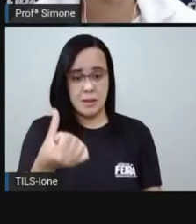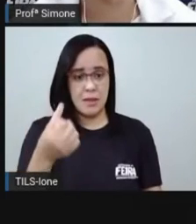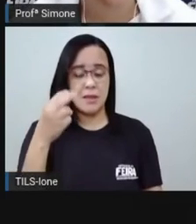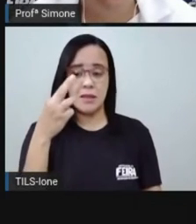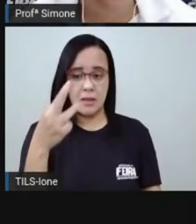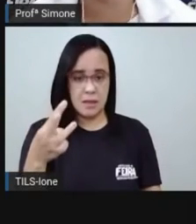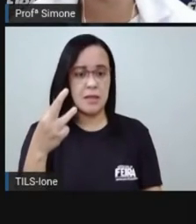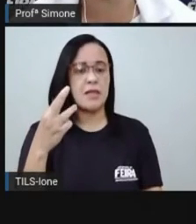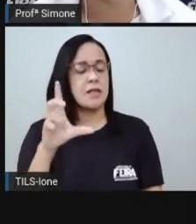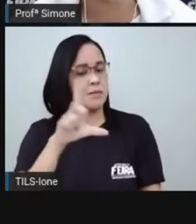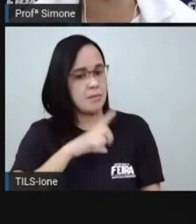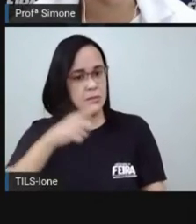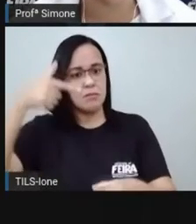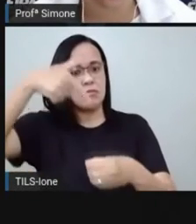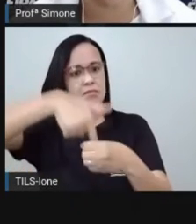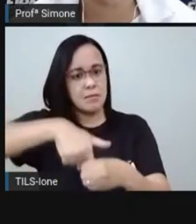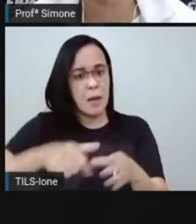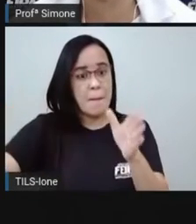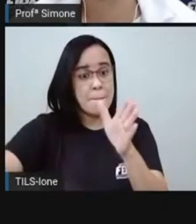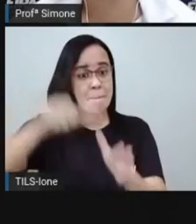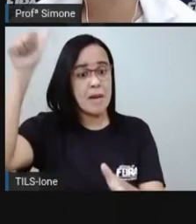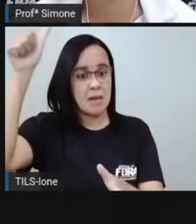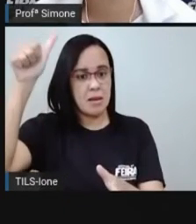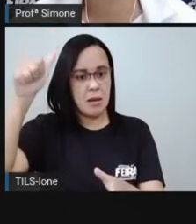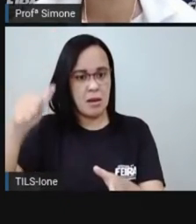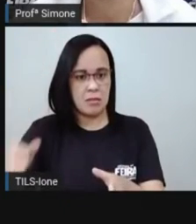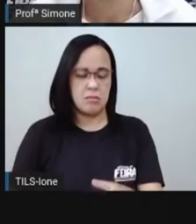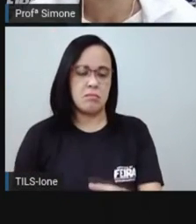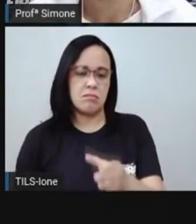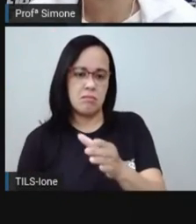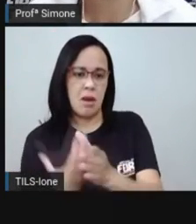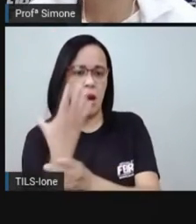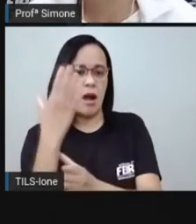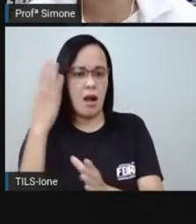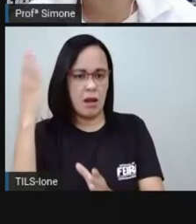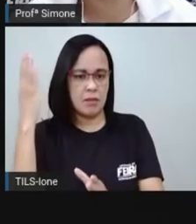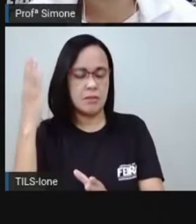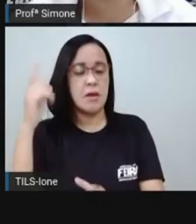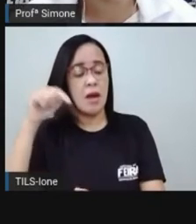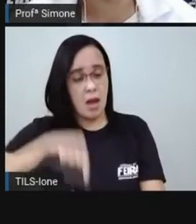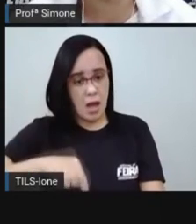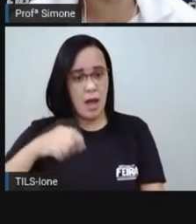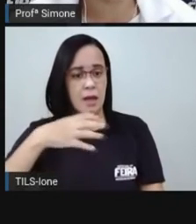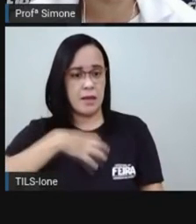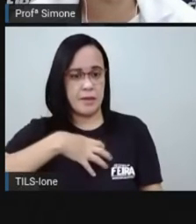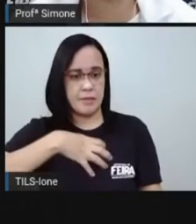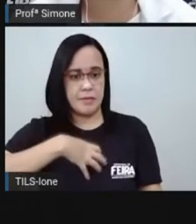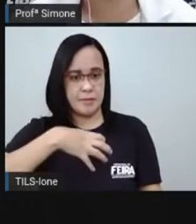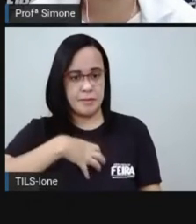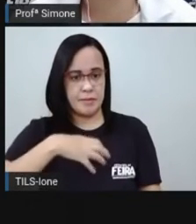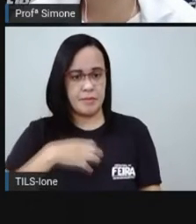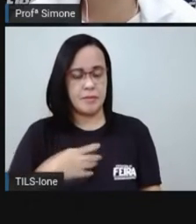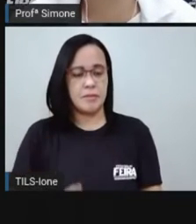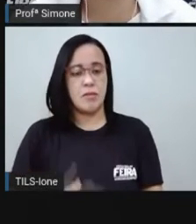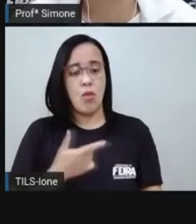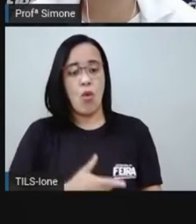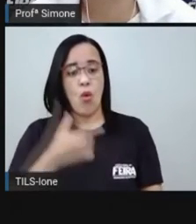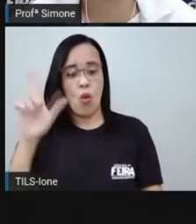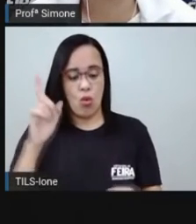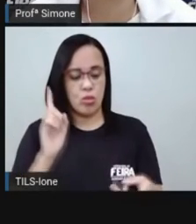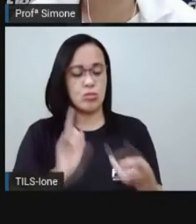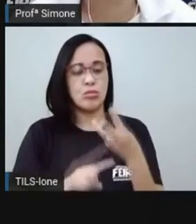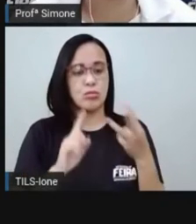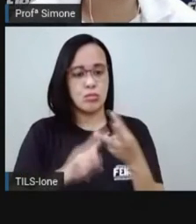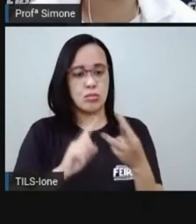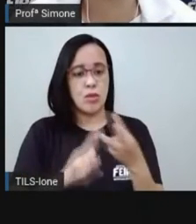Brasil que é construída aqui na Bahia. Um outro momento marcante desse período dessa